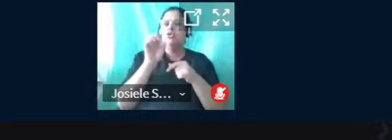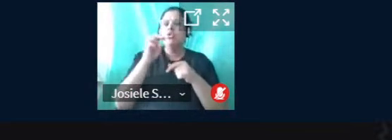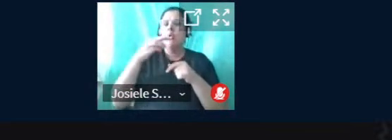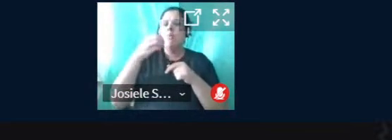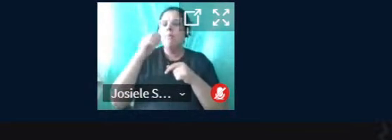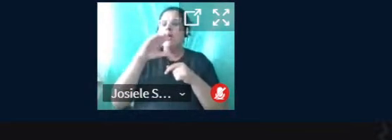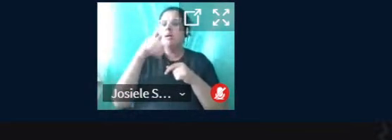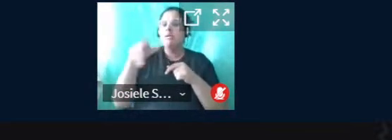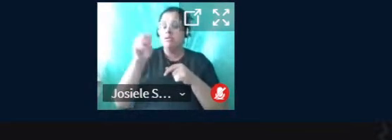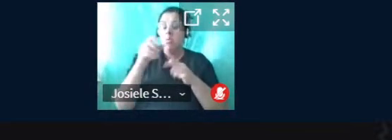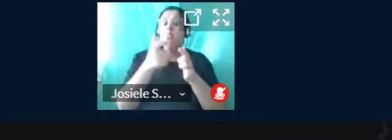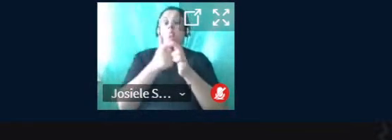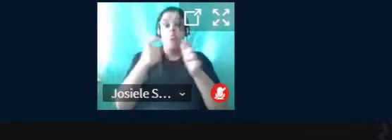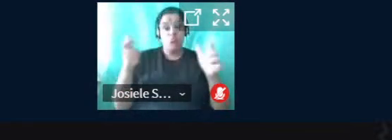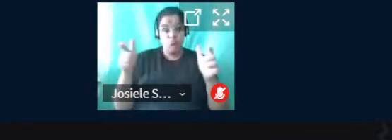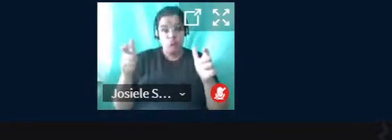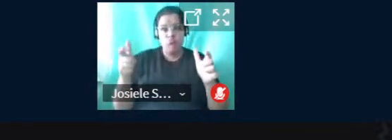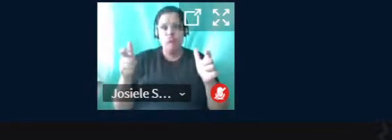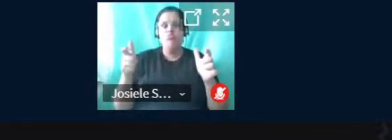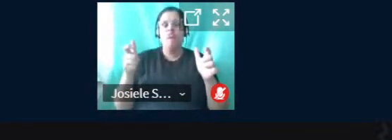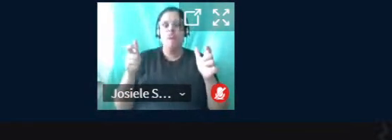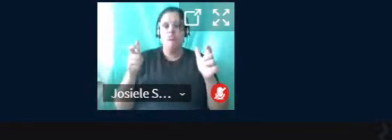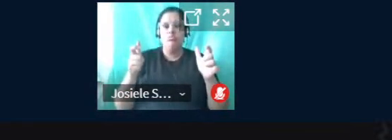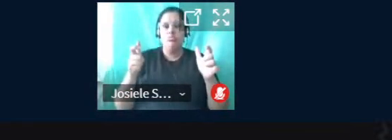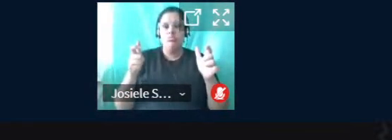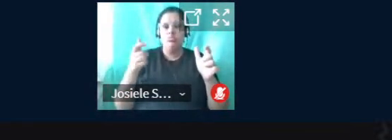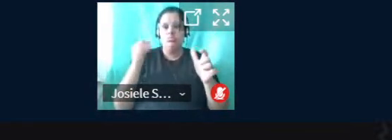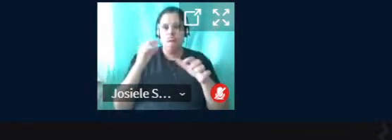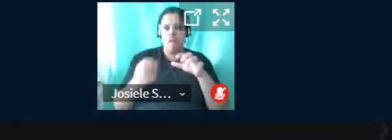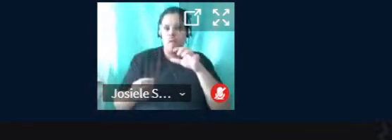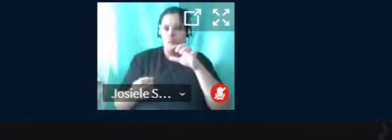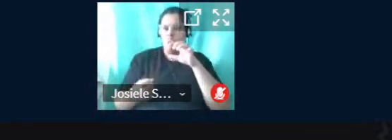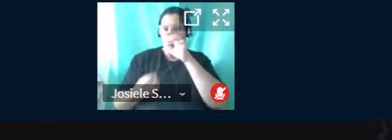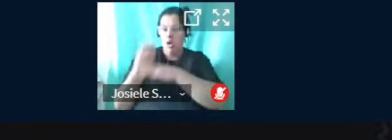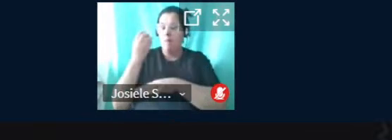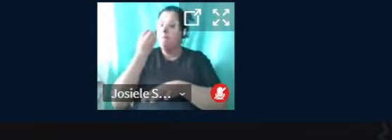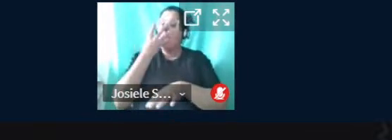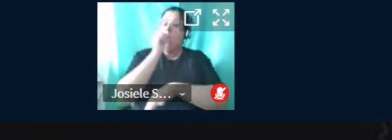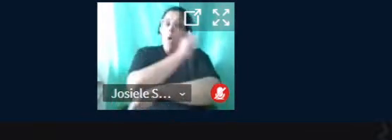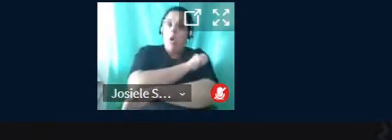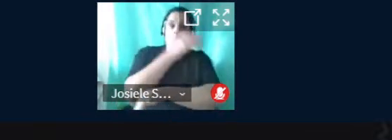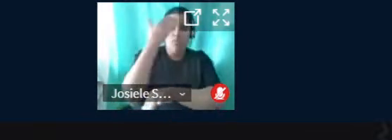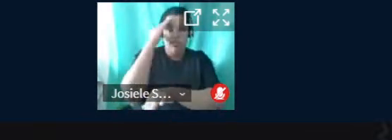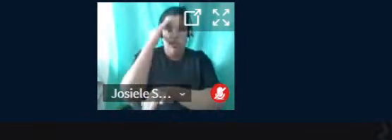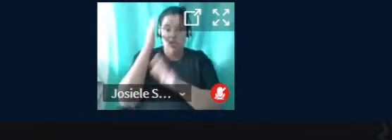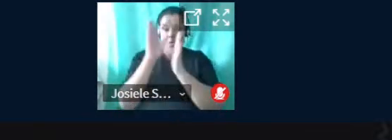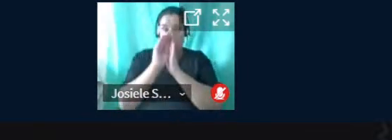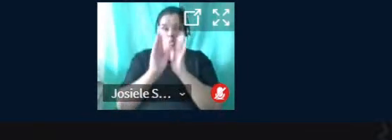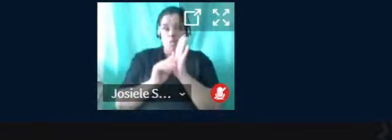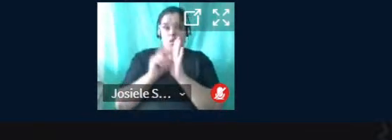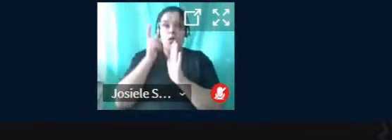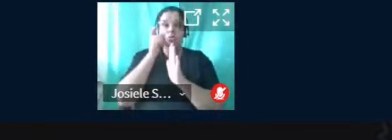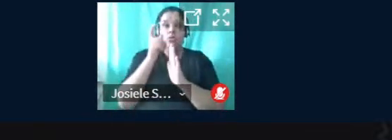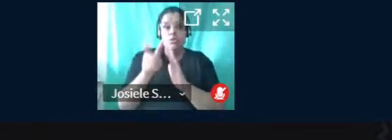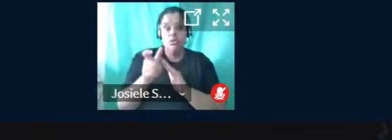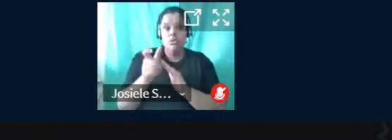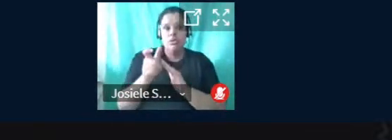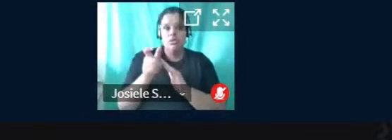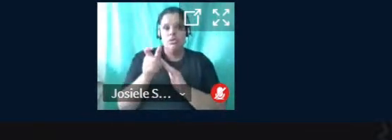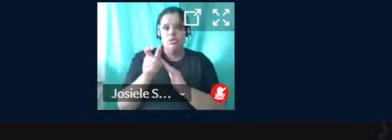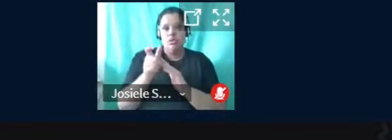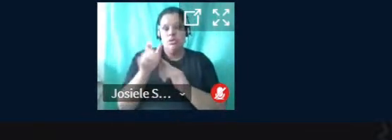crescimento, né? Então, se nós gerarmos bons alunos que entendam o conteúdo, o interesse deles